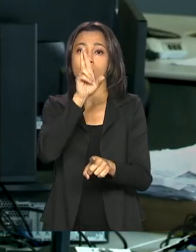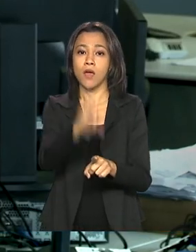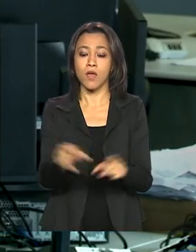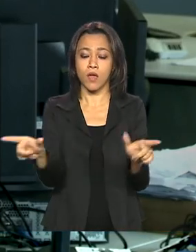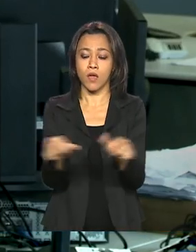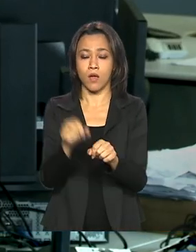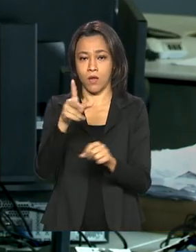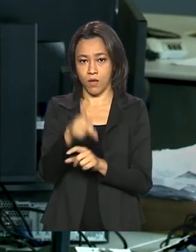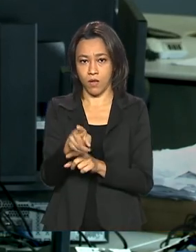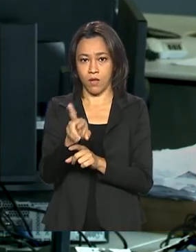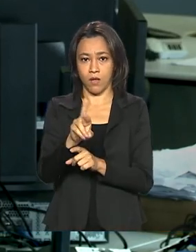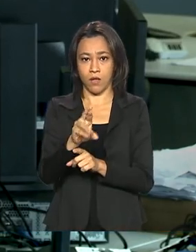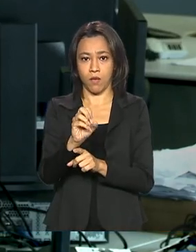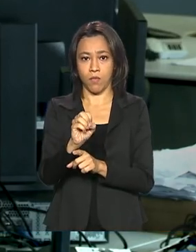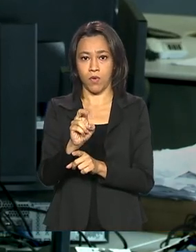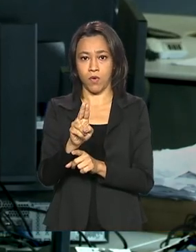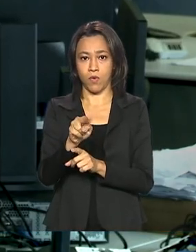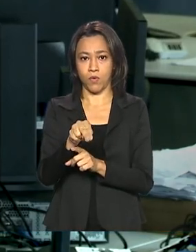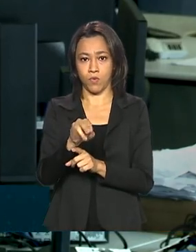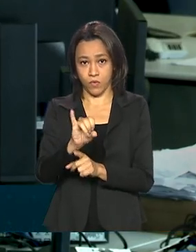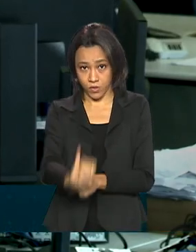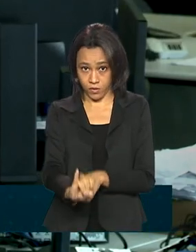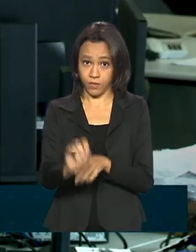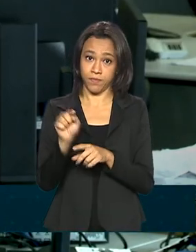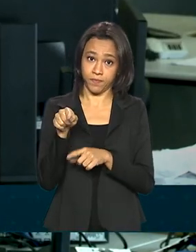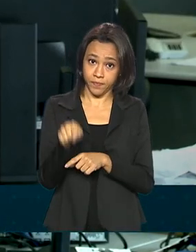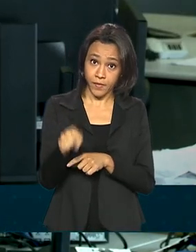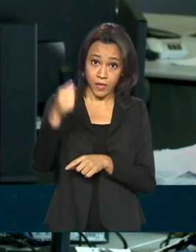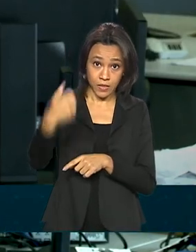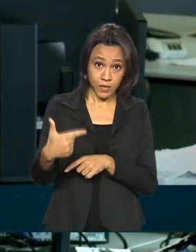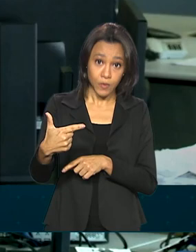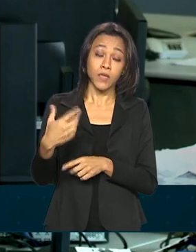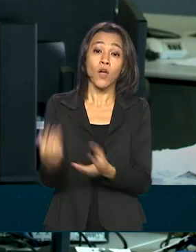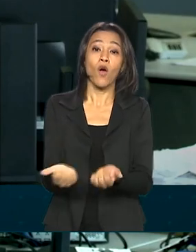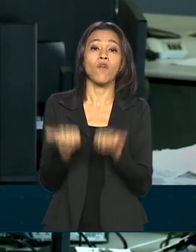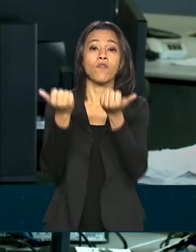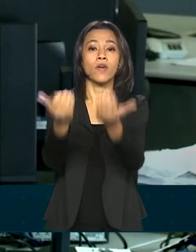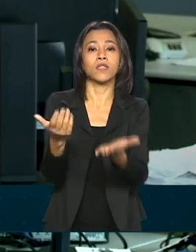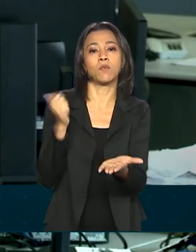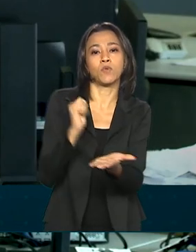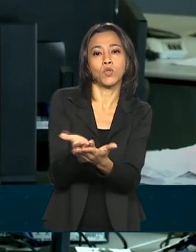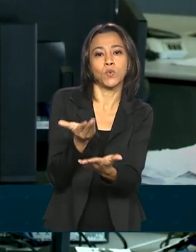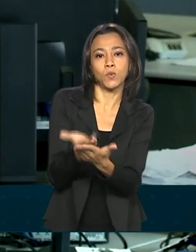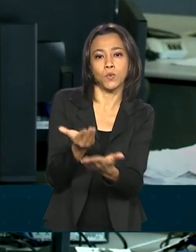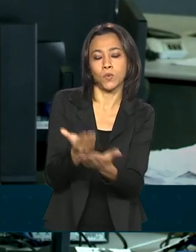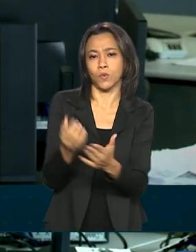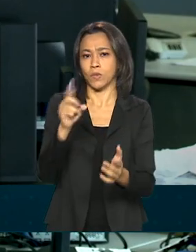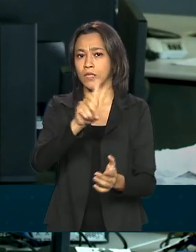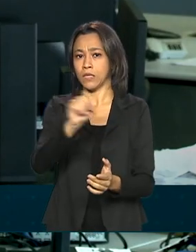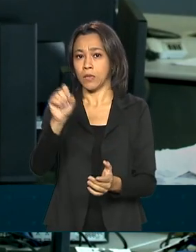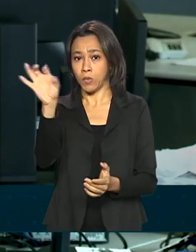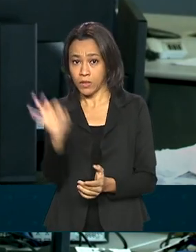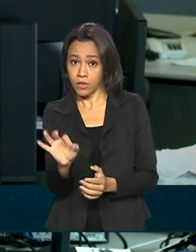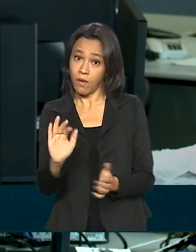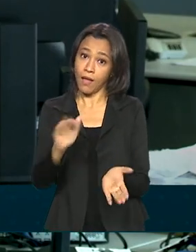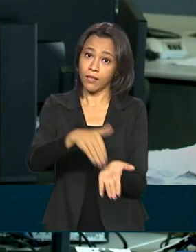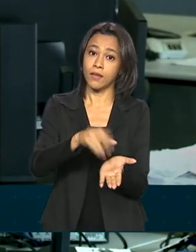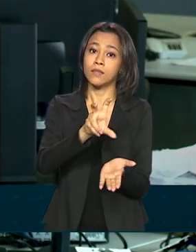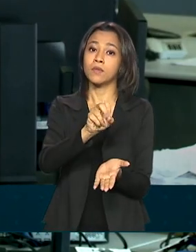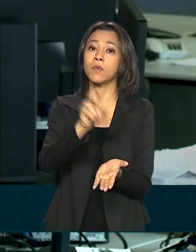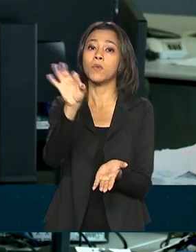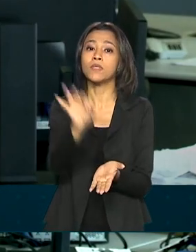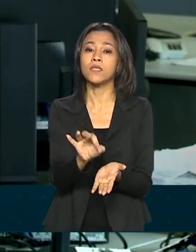a segunda chamada do programa Universidade para Todos, que oferece bolsas integrais e parciais em universidades